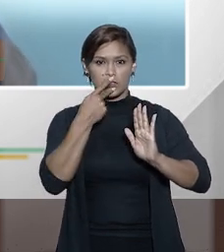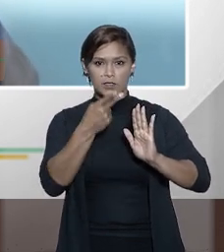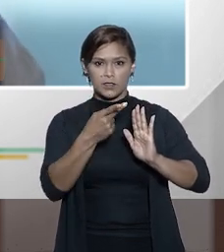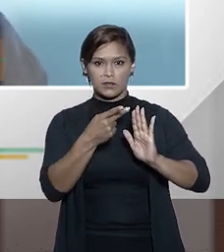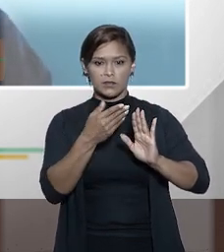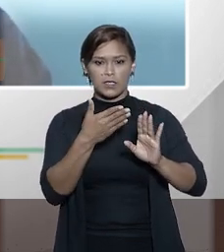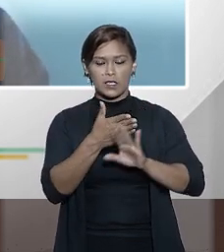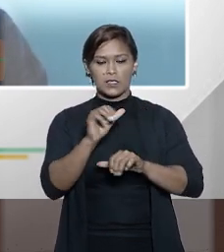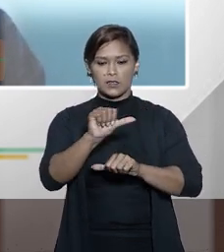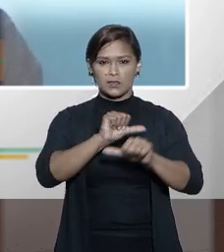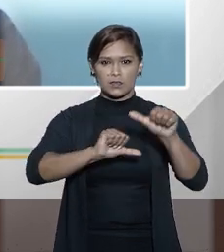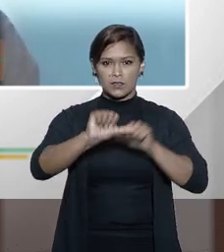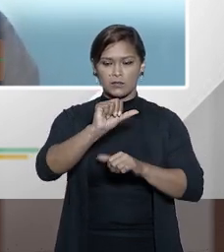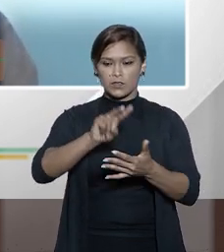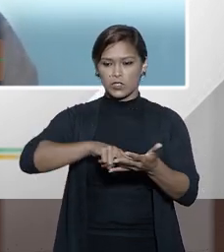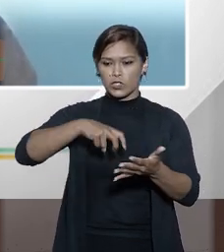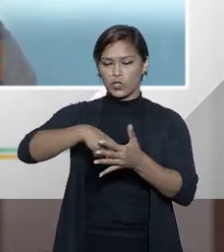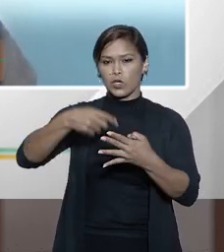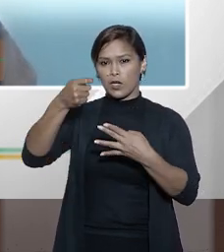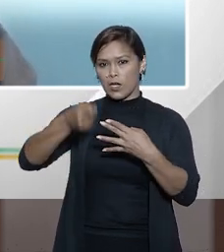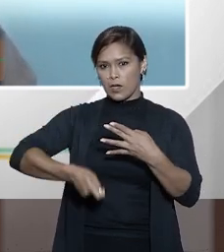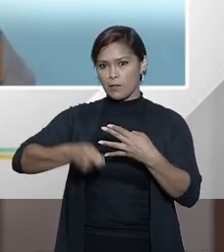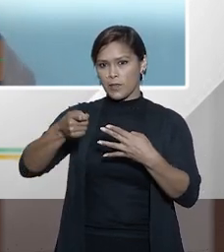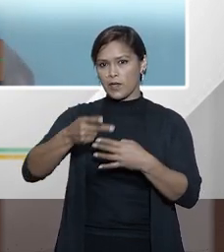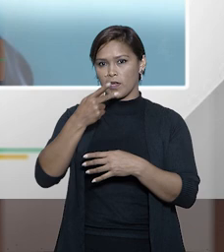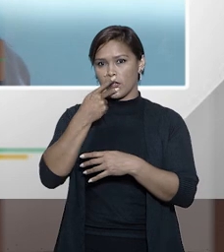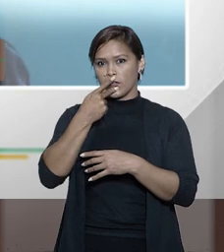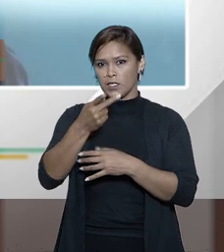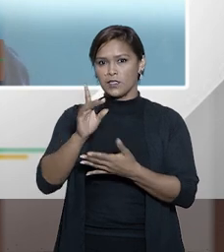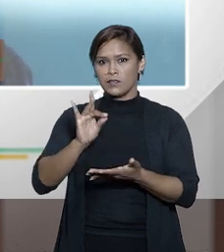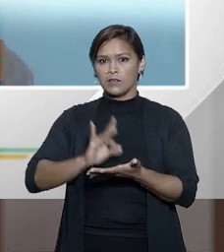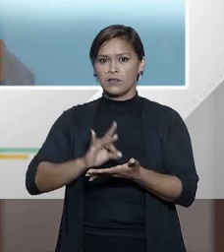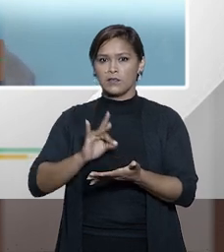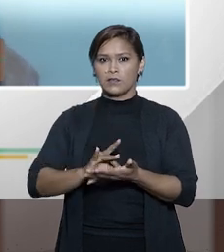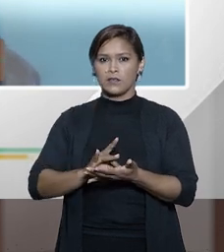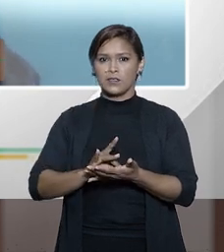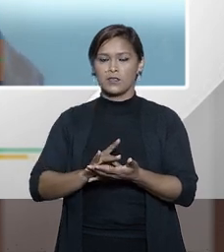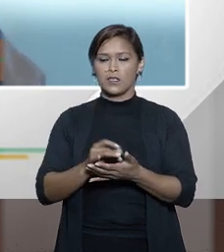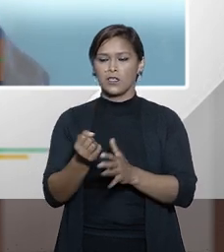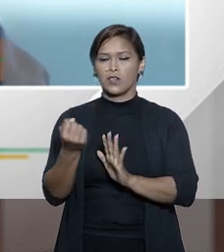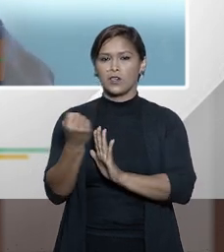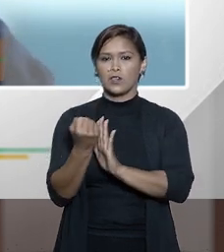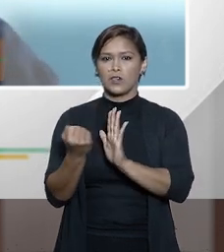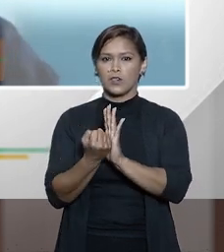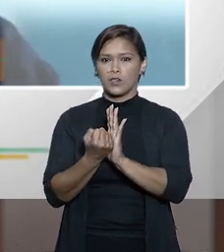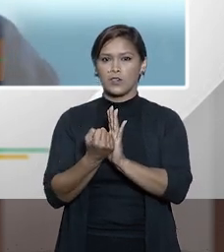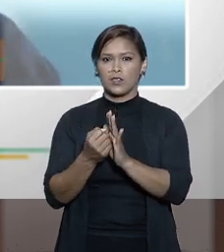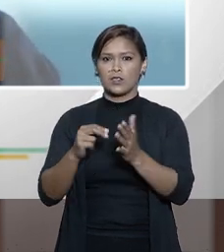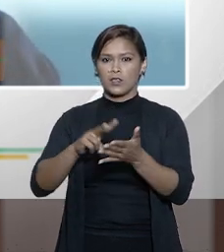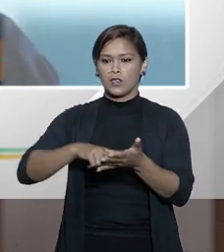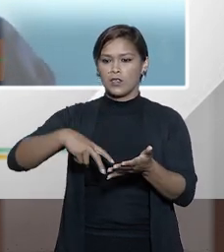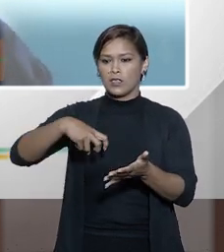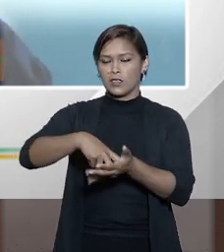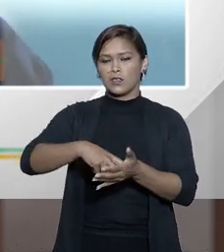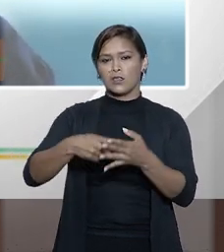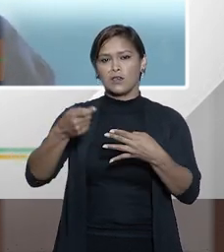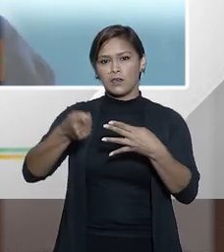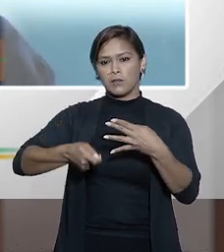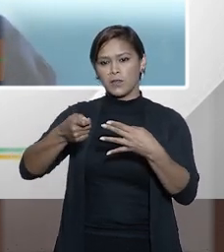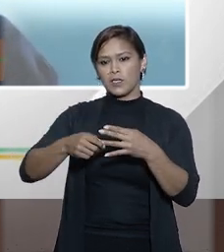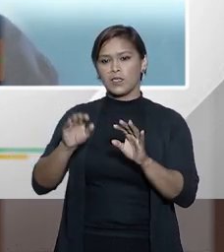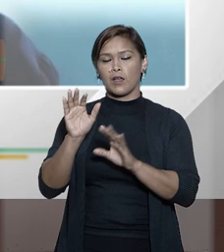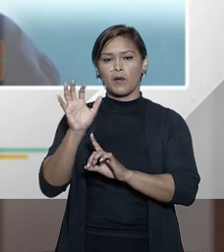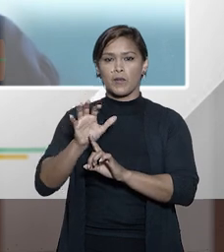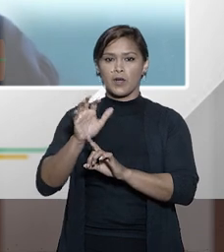fala em transferência de execução da pena a gente fala na verdade numa homologação de sentença penal para efeitos